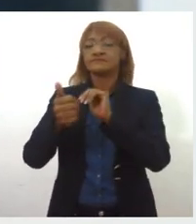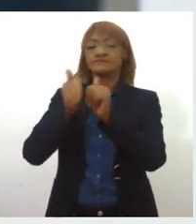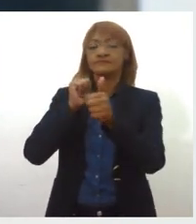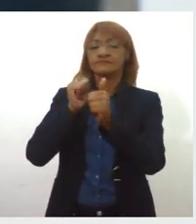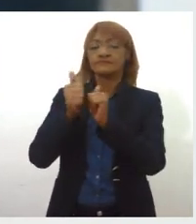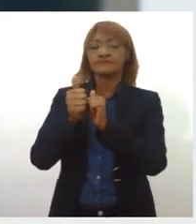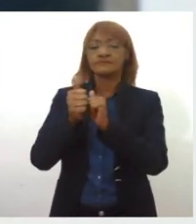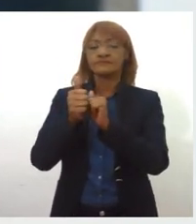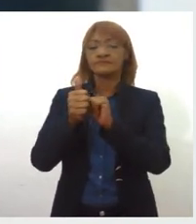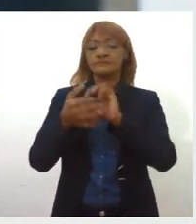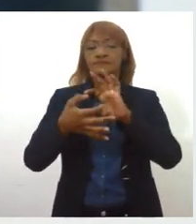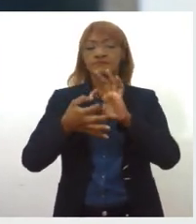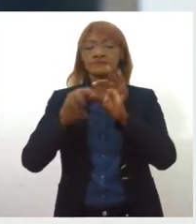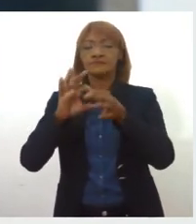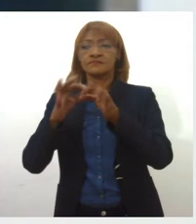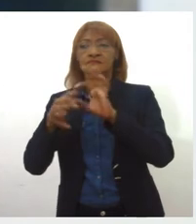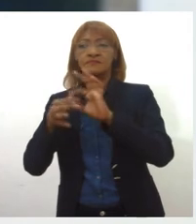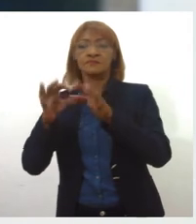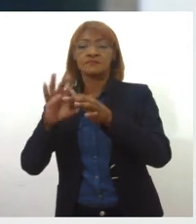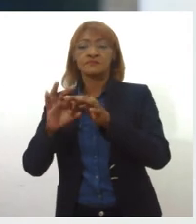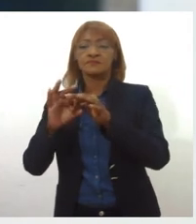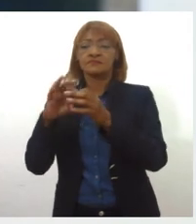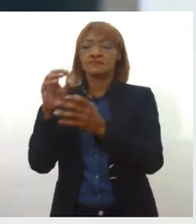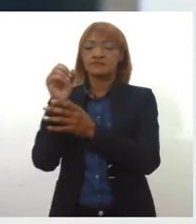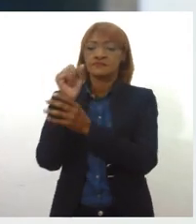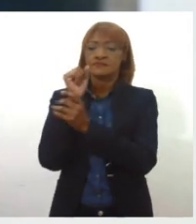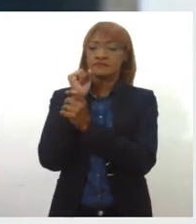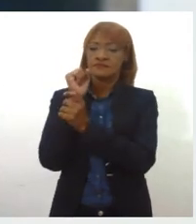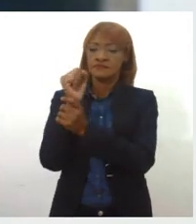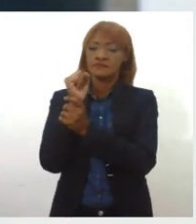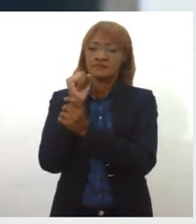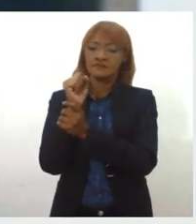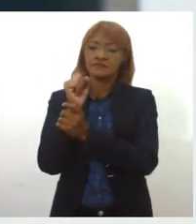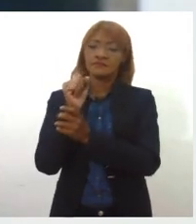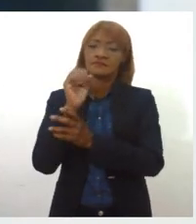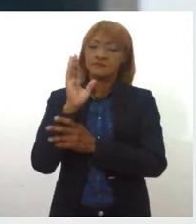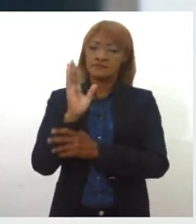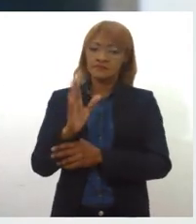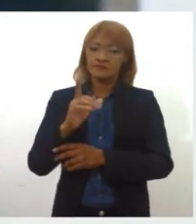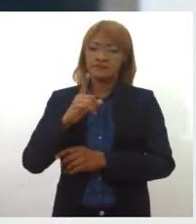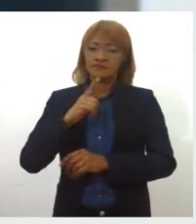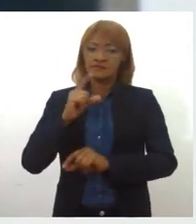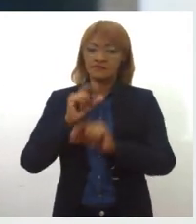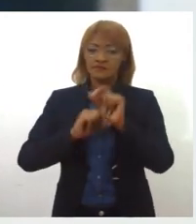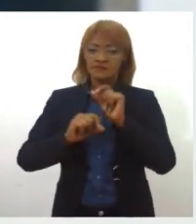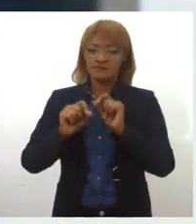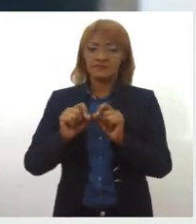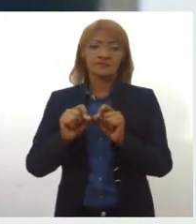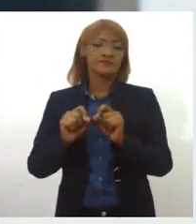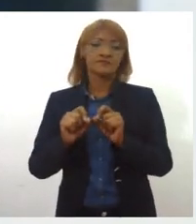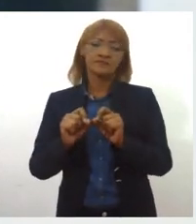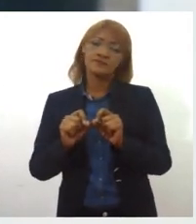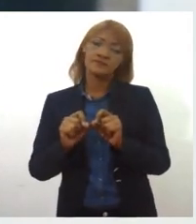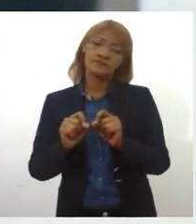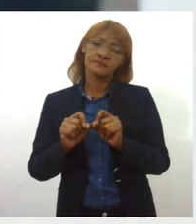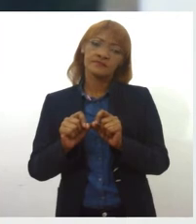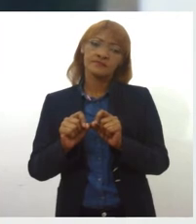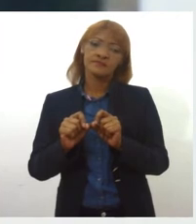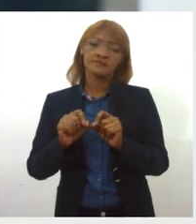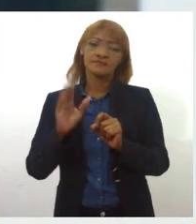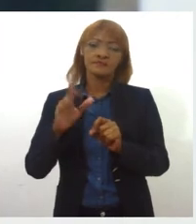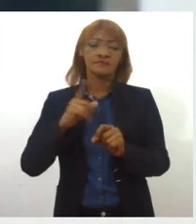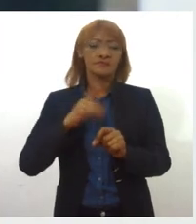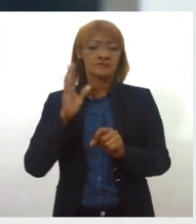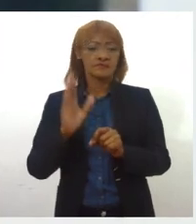olímpicas, onde a gente garante um determinado valor em passagens aéreas, e a federação dica o nome dos seus